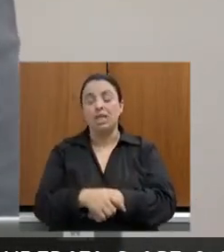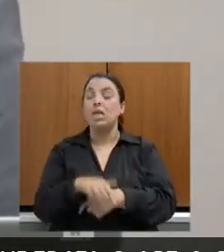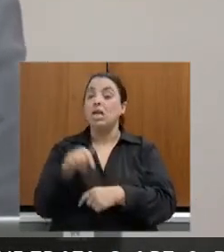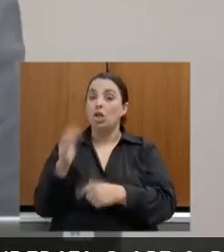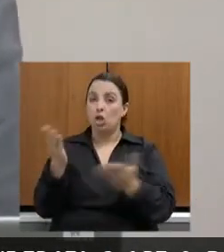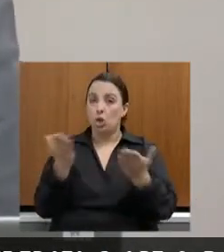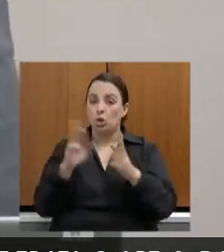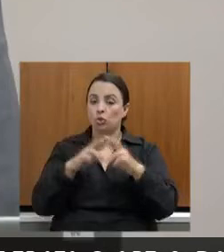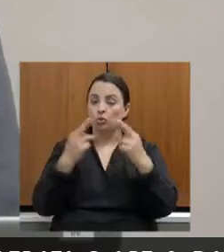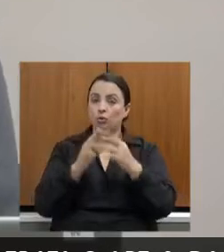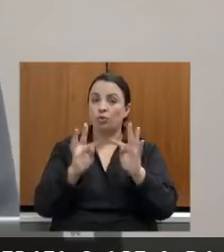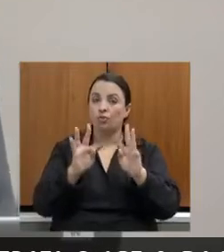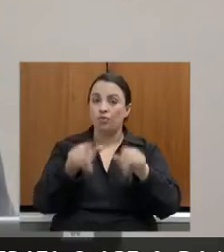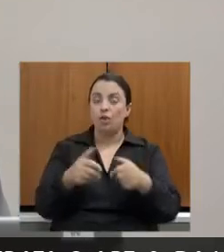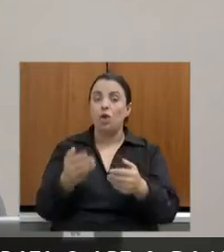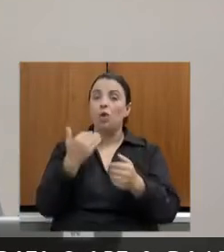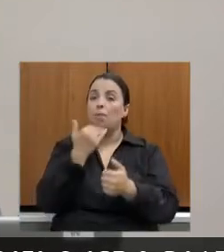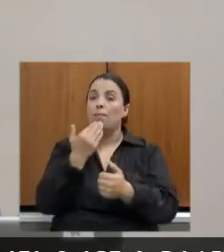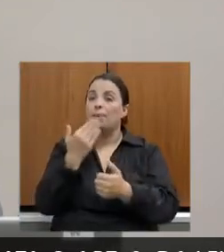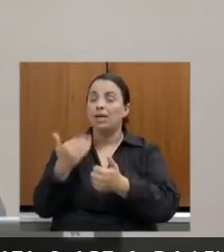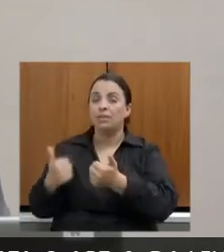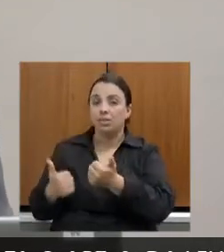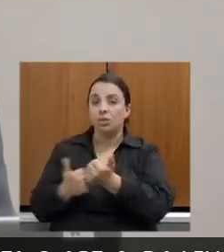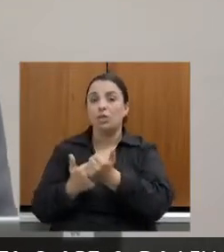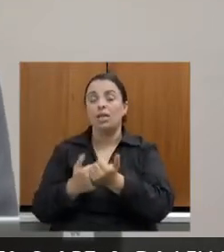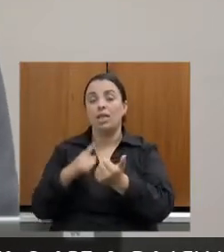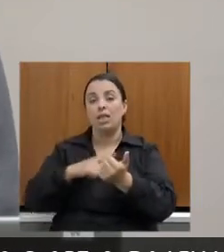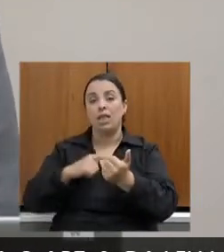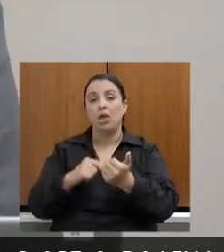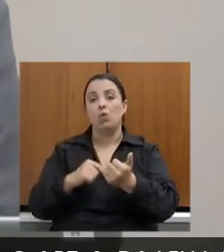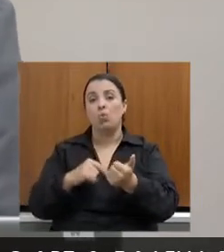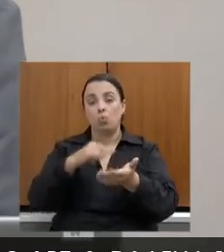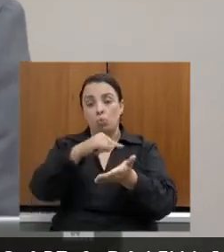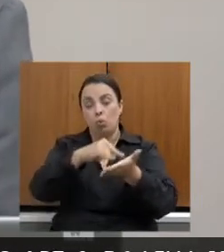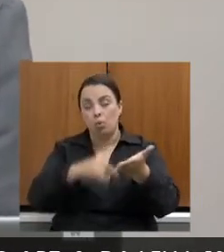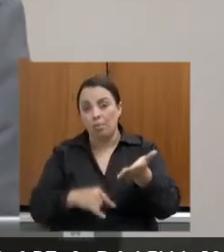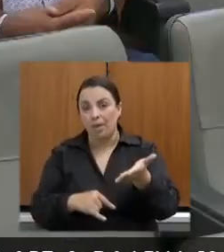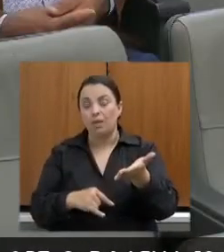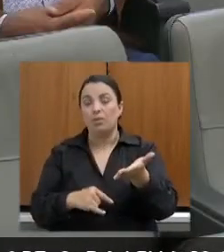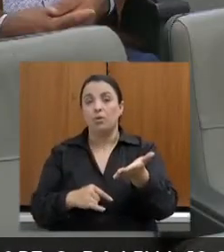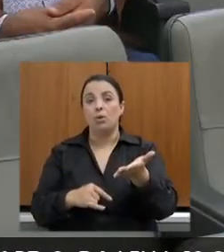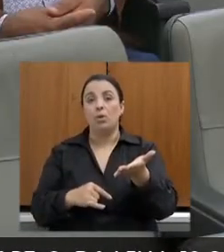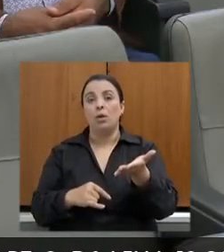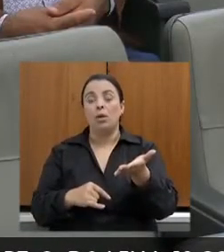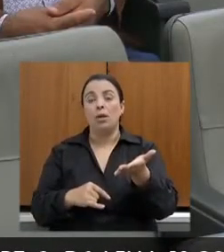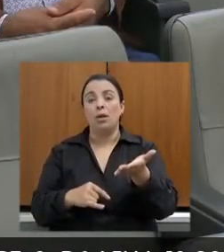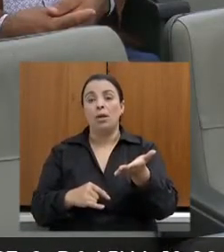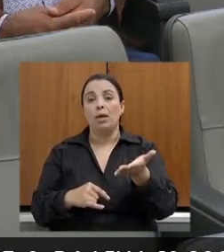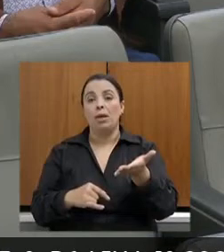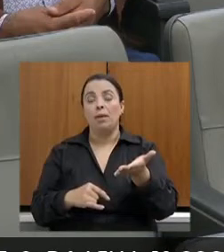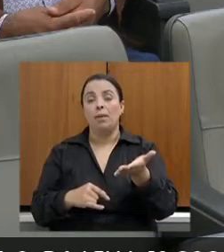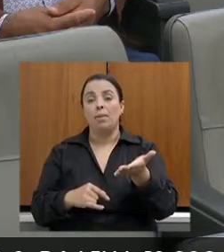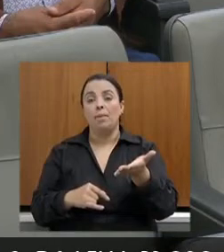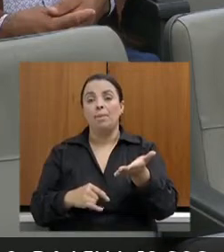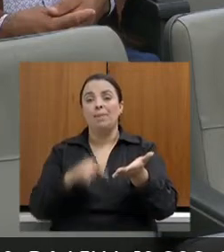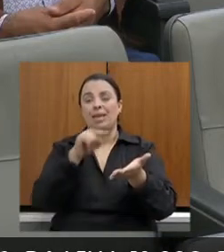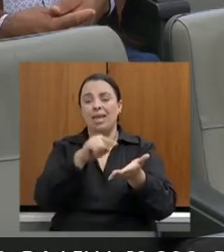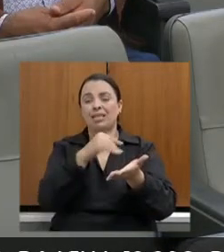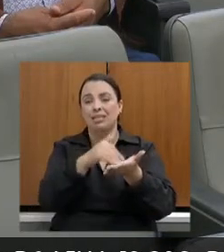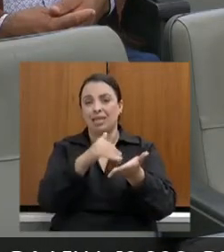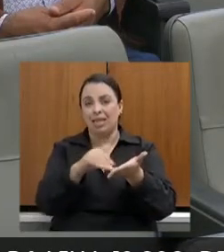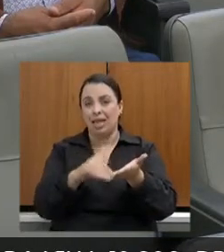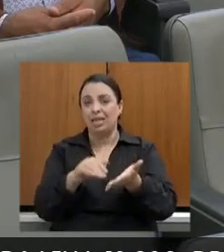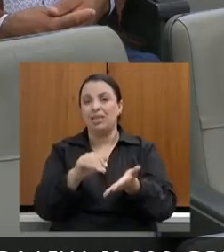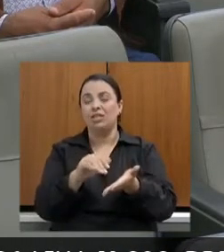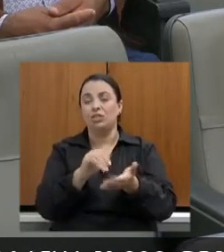que tirássemos aqui um documento para que a CEDESA, sobre a Secretaria de Esporte, nos desse compilado tudo isso que nós